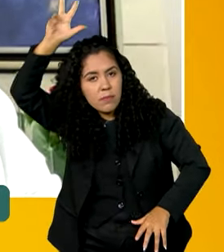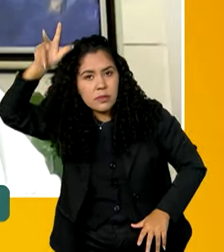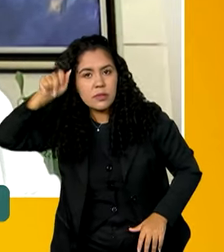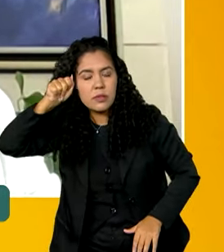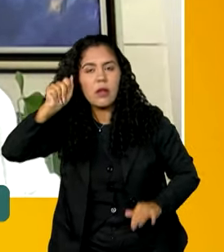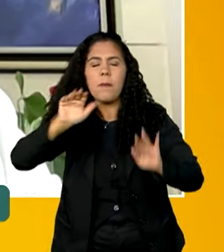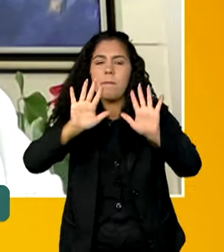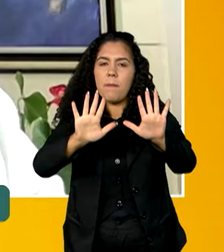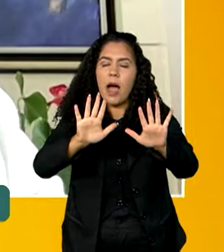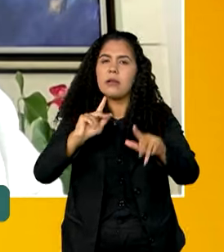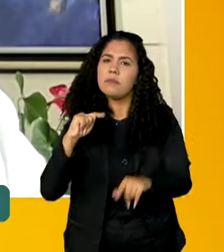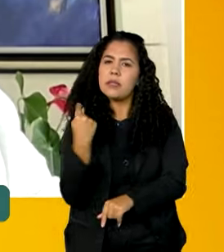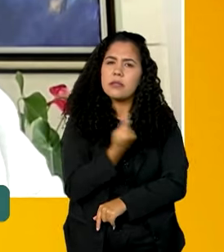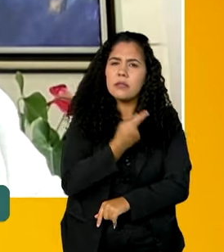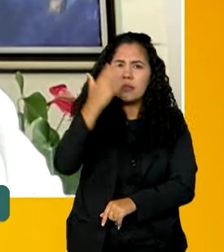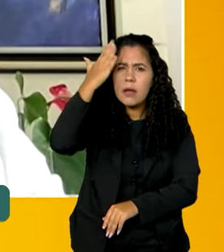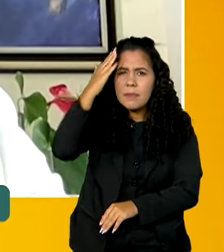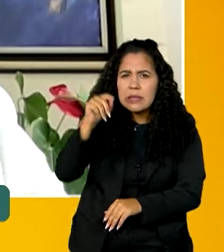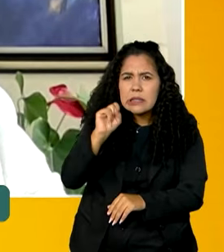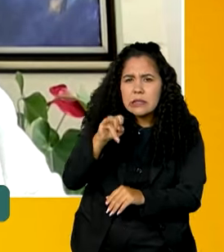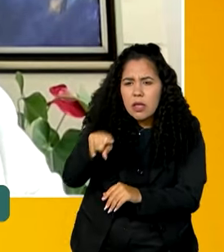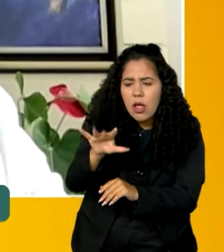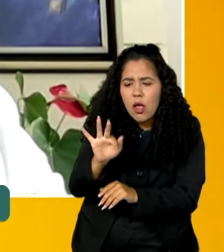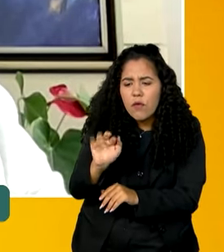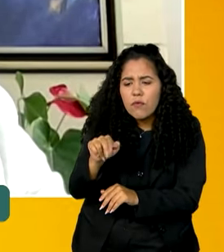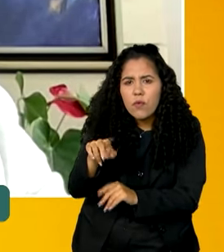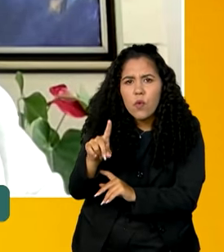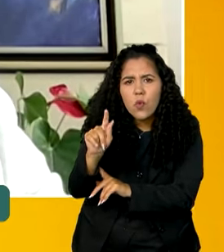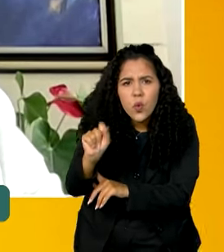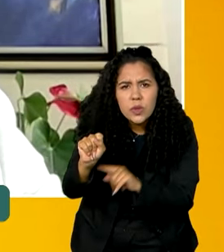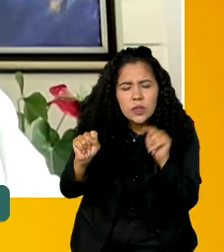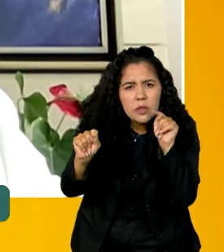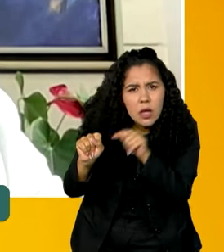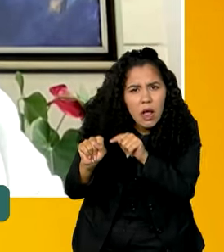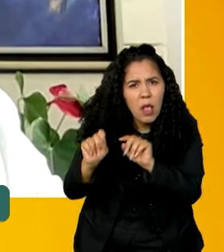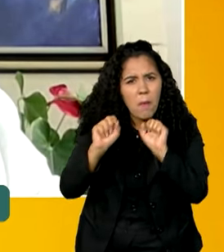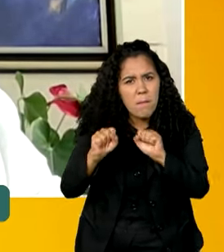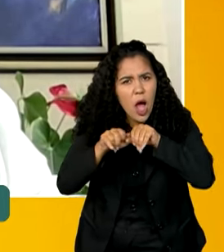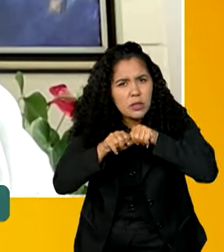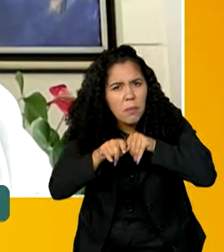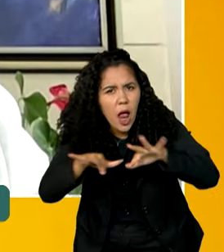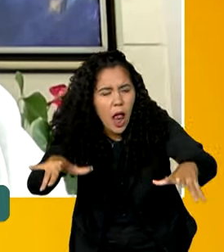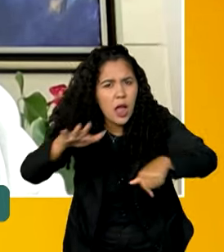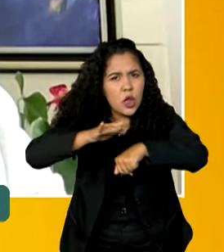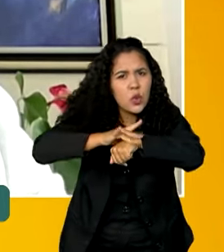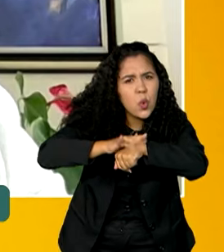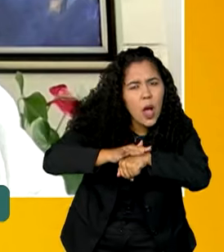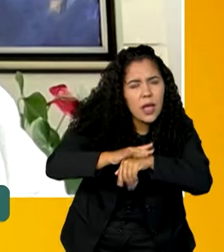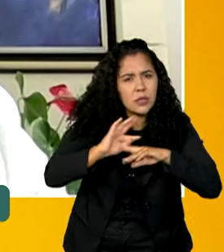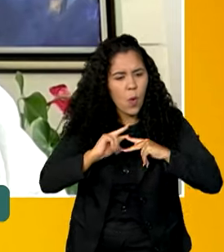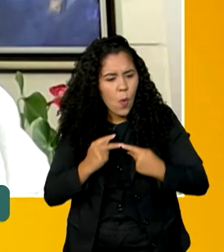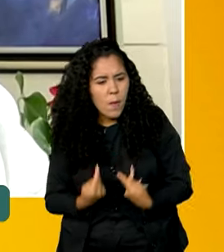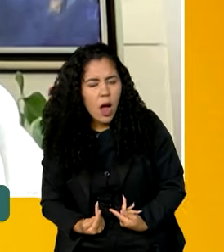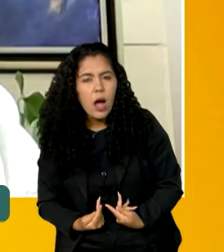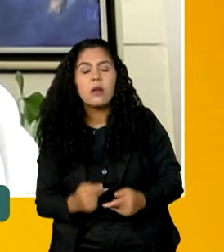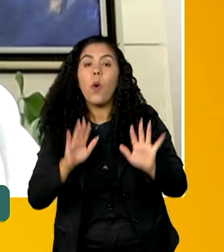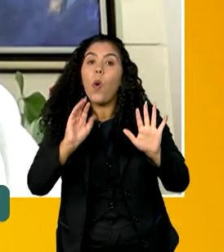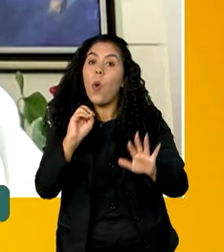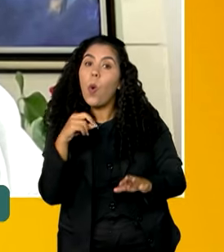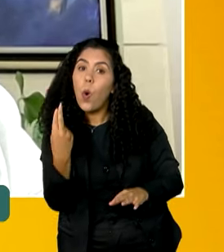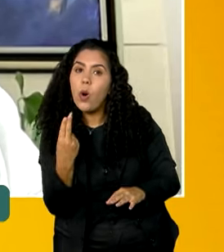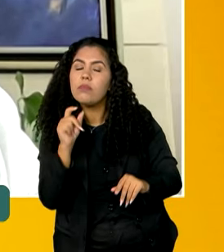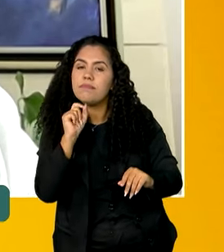saibamos se esses fungos são capazes de gerar doenças humanas. Por outro lado, nós sabemos que o